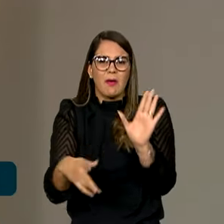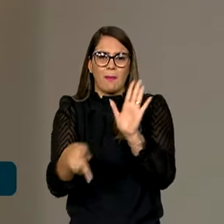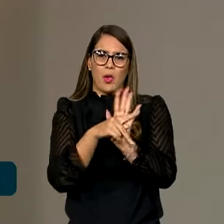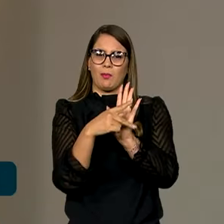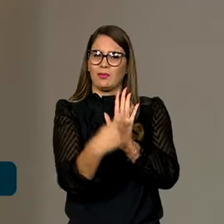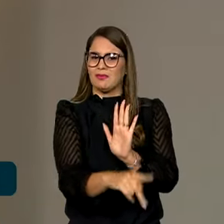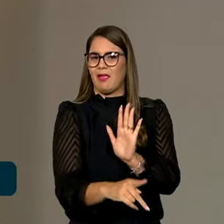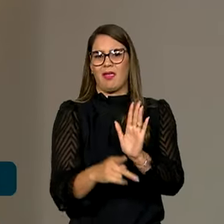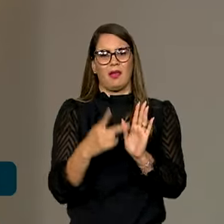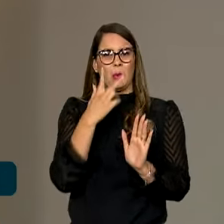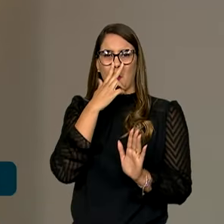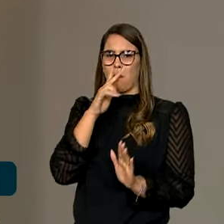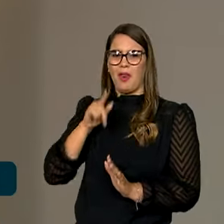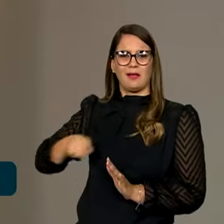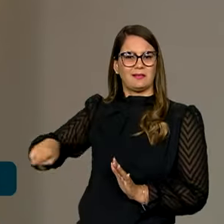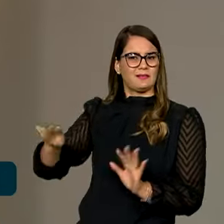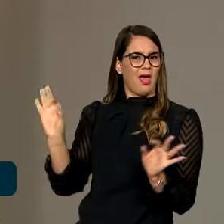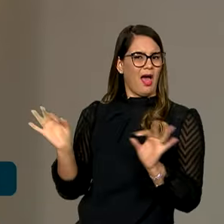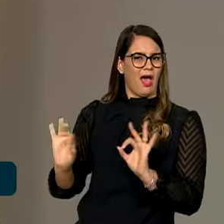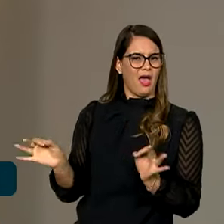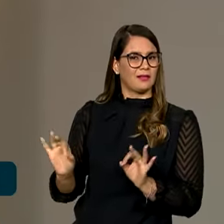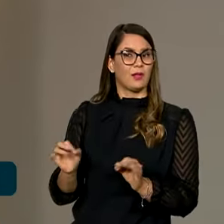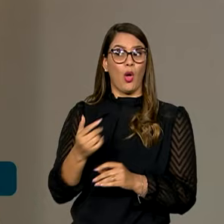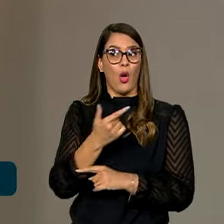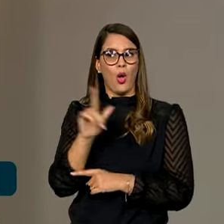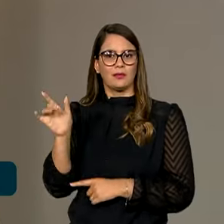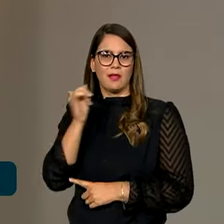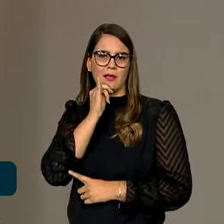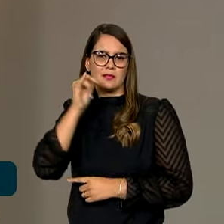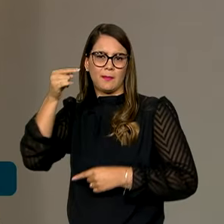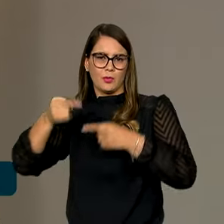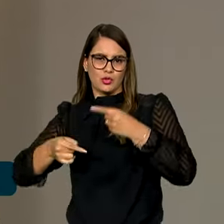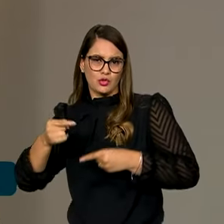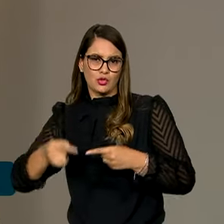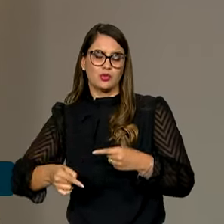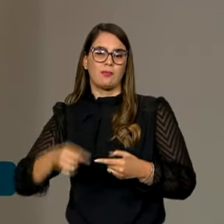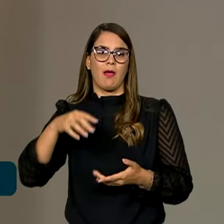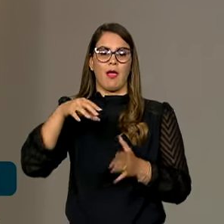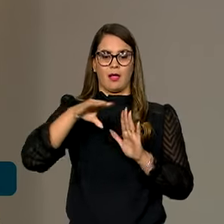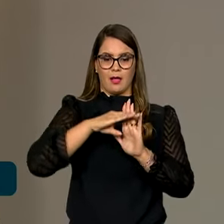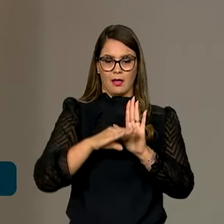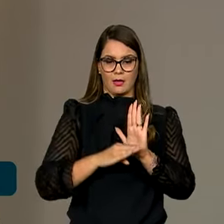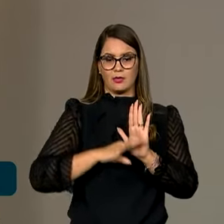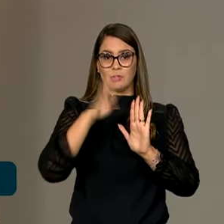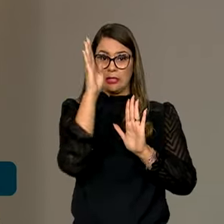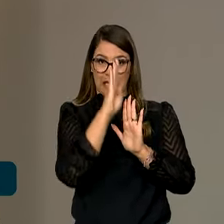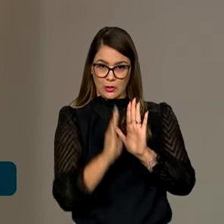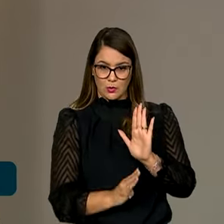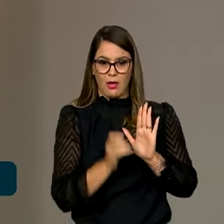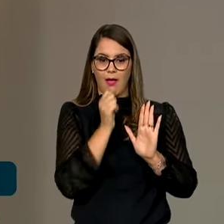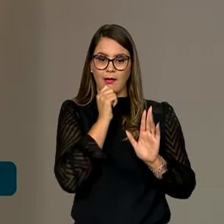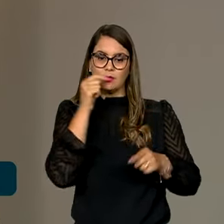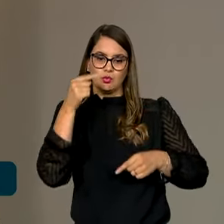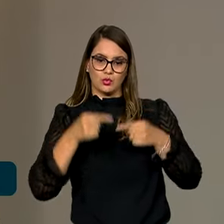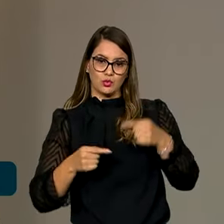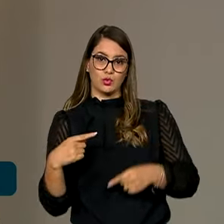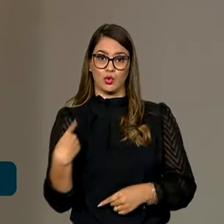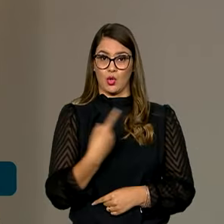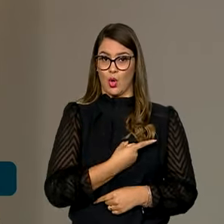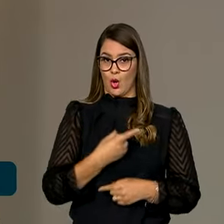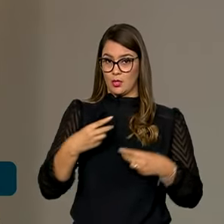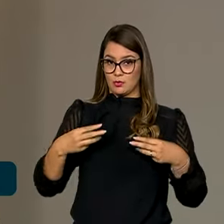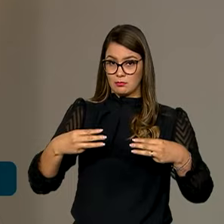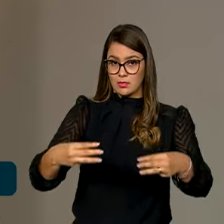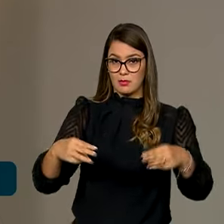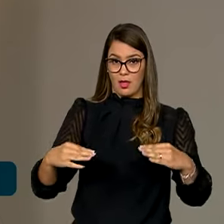parece com nenhum outro caso no Brasil. Todos os outros casos estão sendo discutidos em âmbito da Agenda Nacional de Titulação, que nós, do Ministério da Igualdade